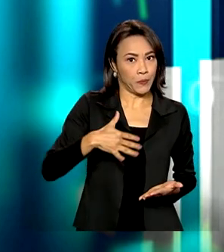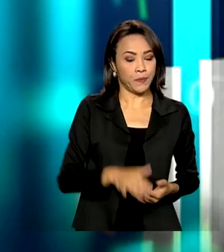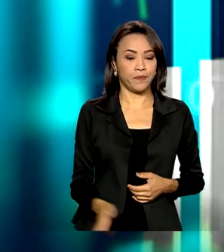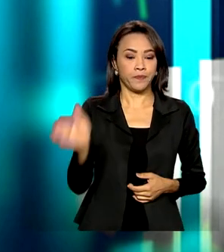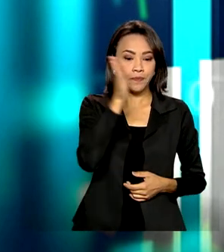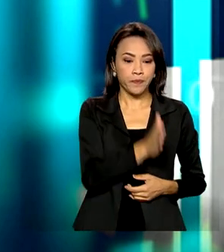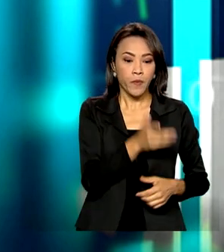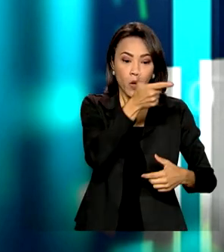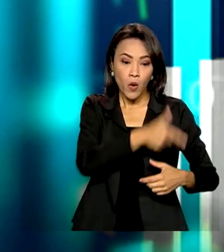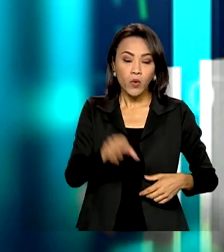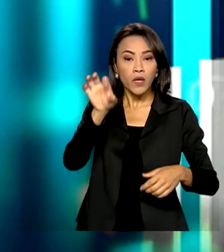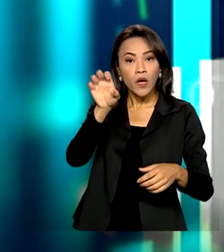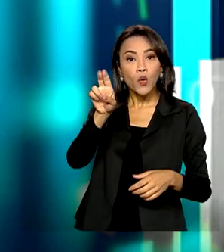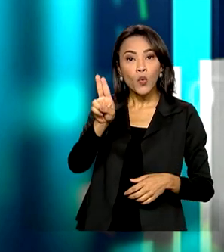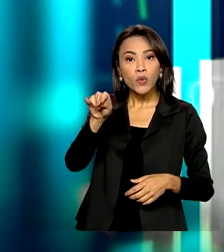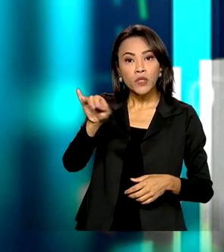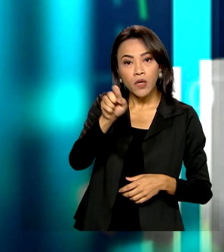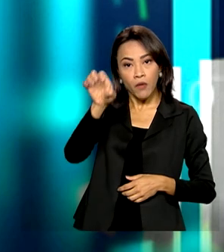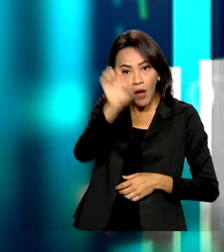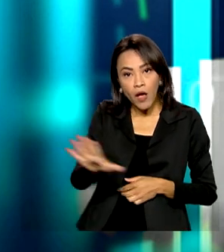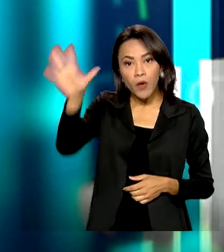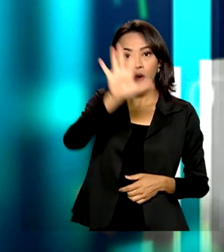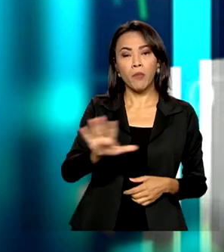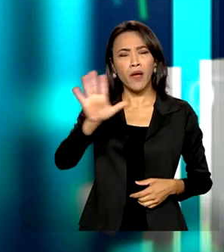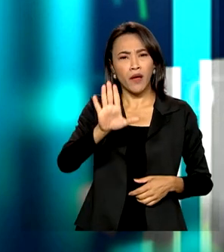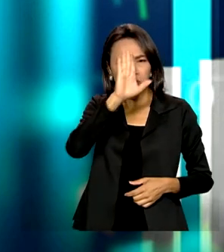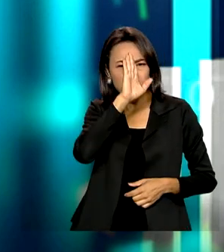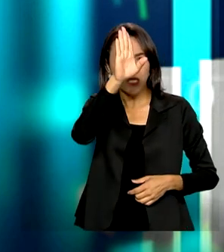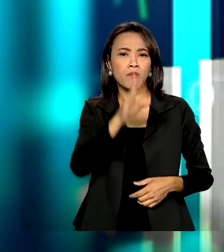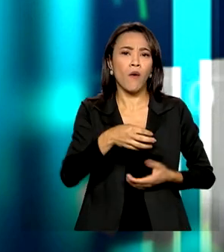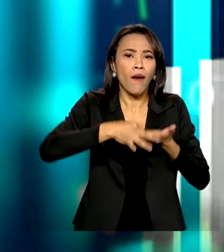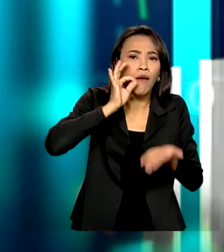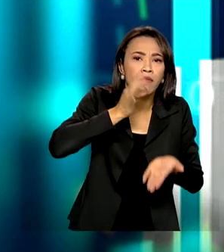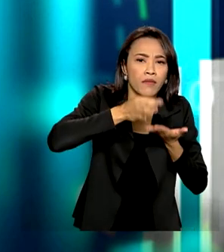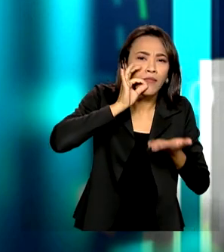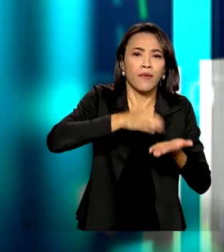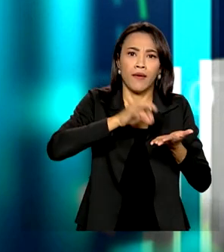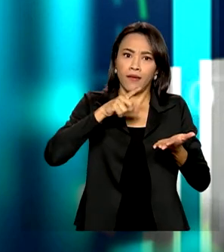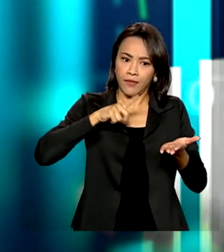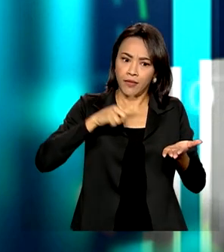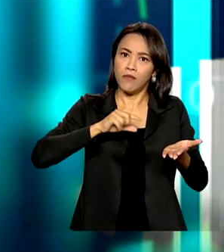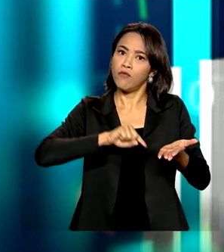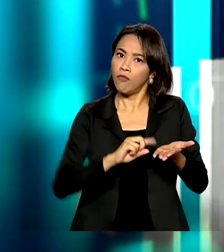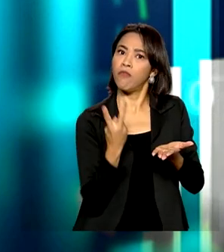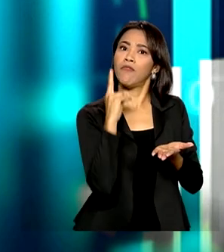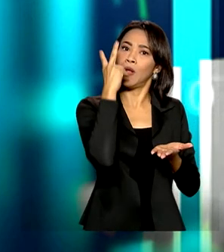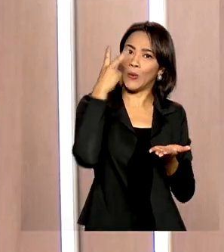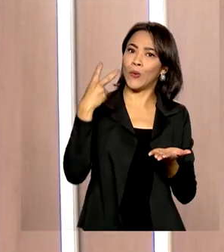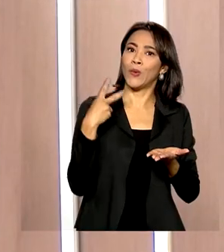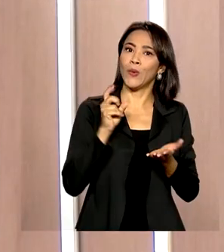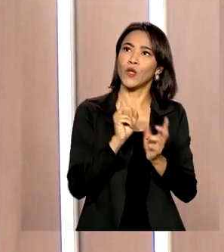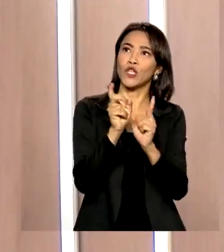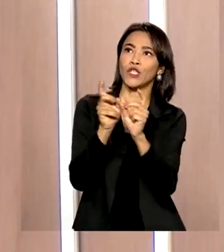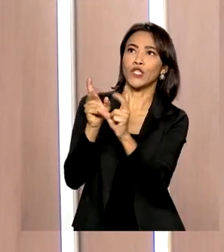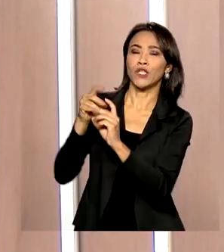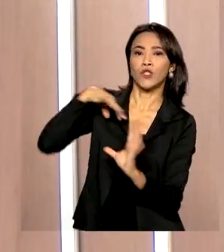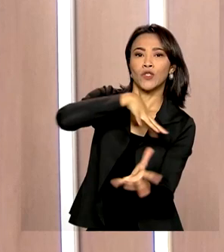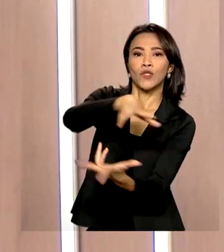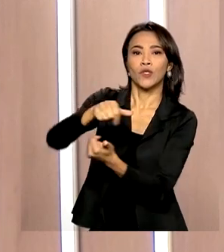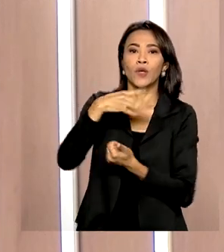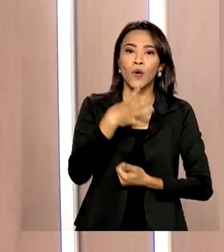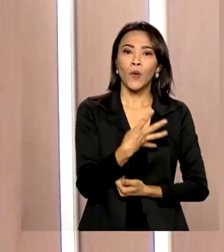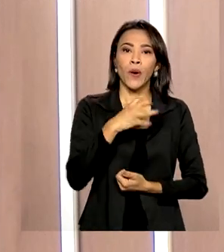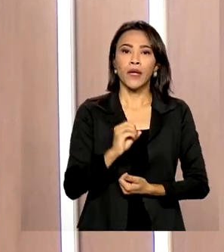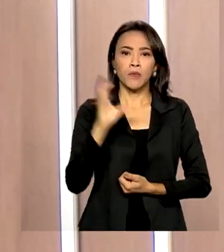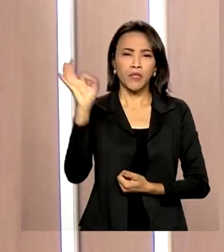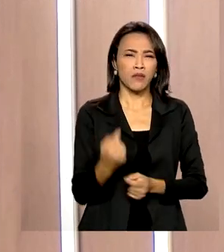A União Europeia e os Estados Unidos lideram nas importações de café, cujo produto teve uma grande valoração no mercado nacional, em torno de 40% desde